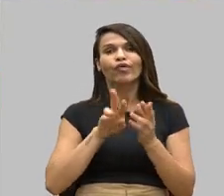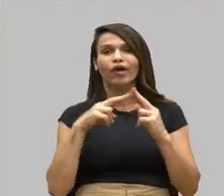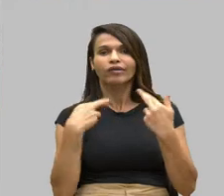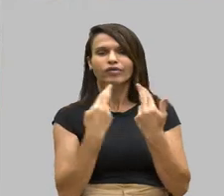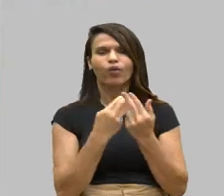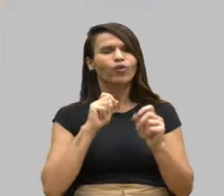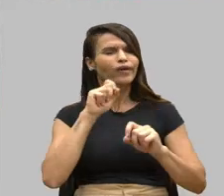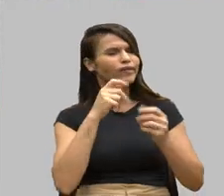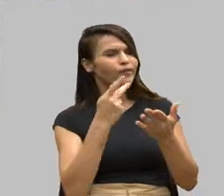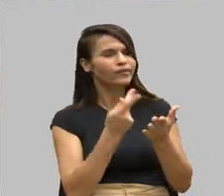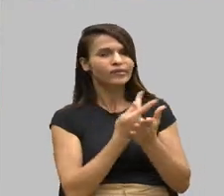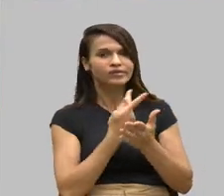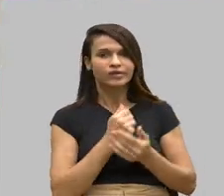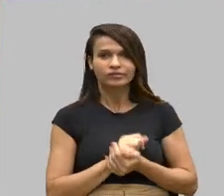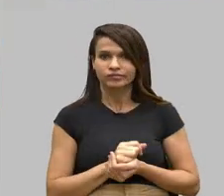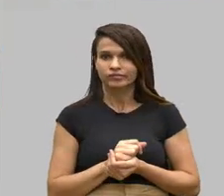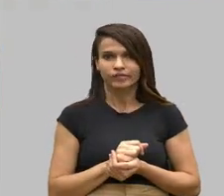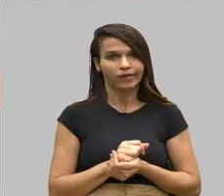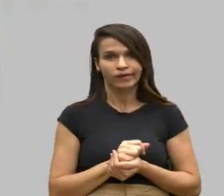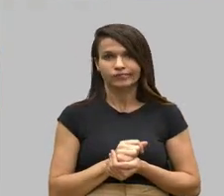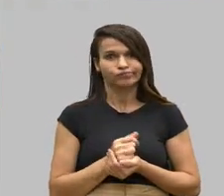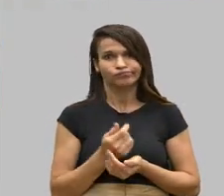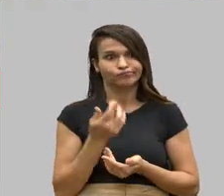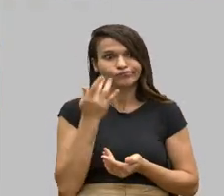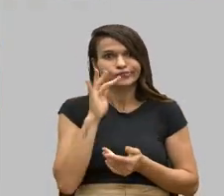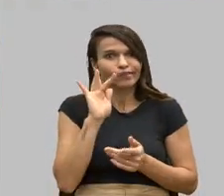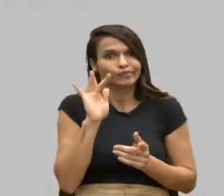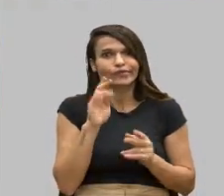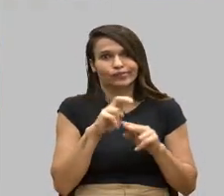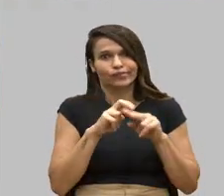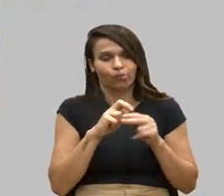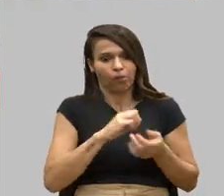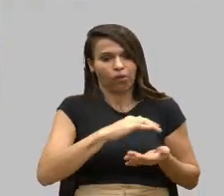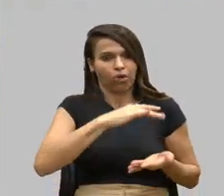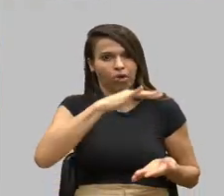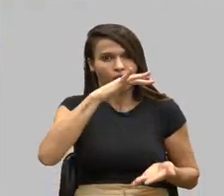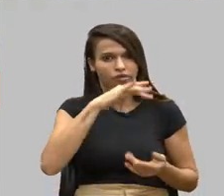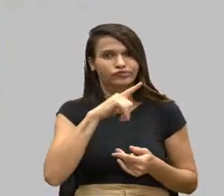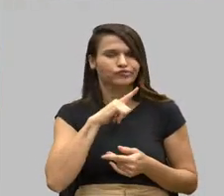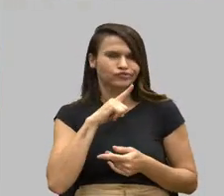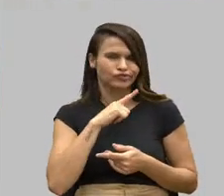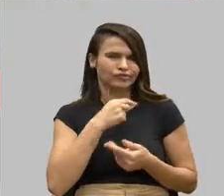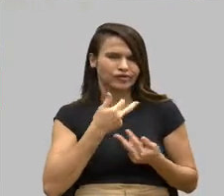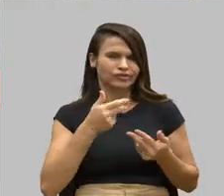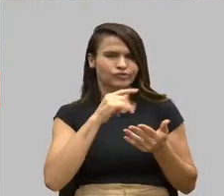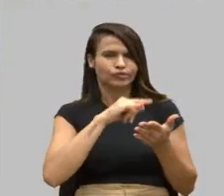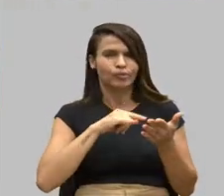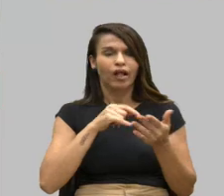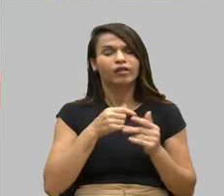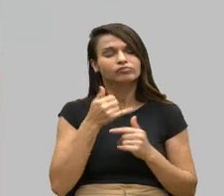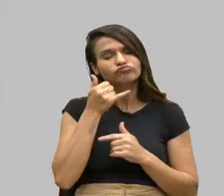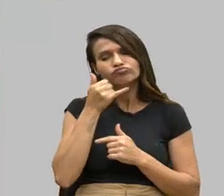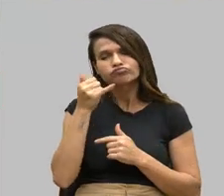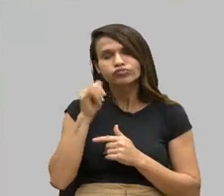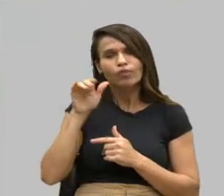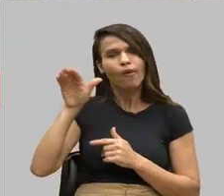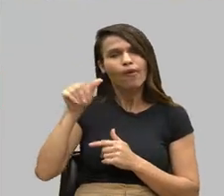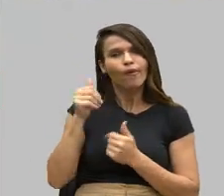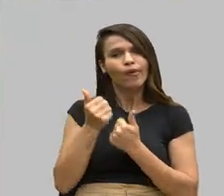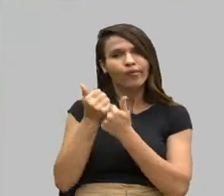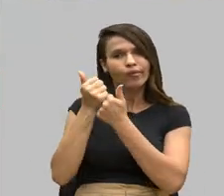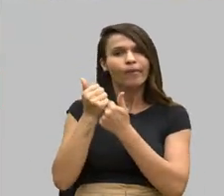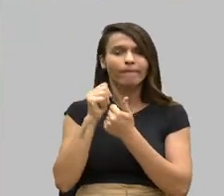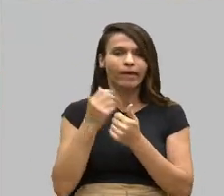óbvio que ele não sabia. A pasta é muito grande. ele interfona, chama um assessor para vir na reunião.